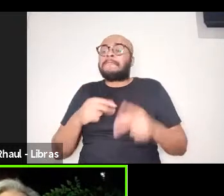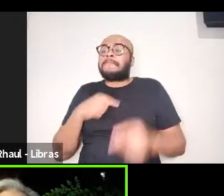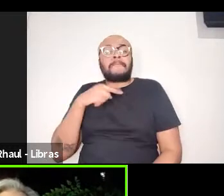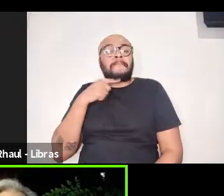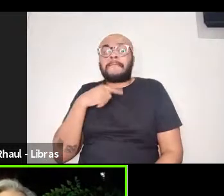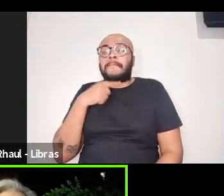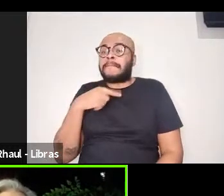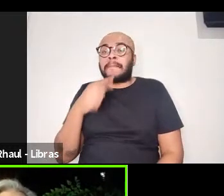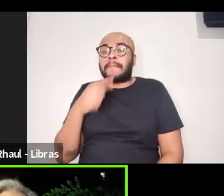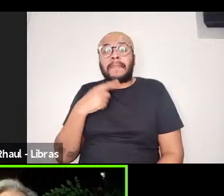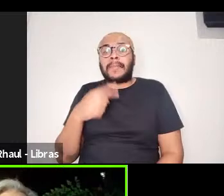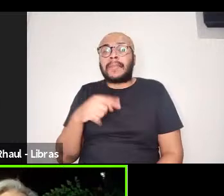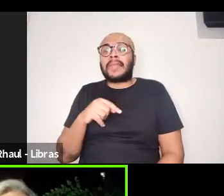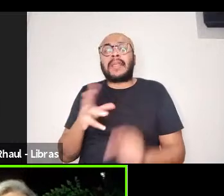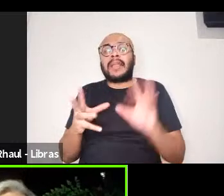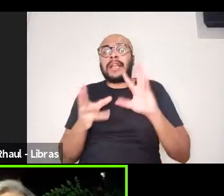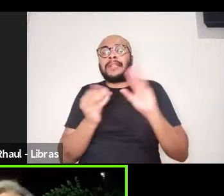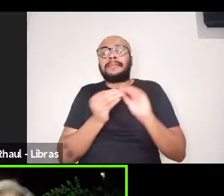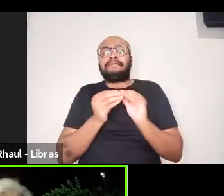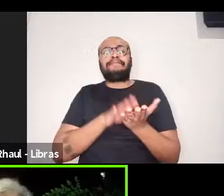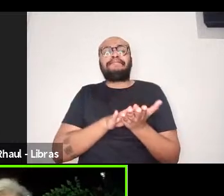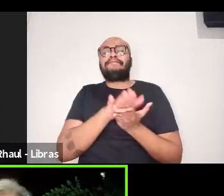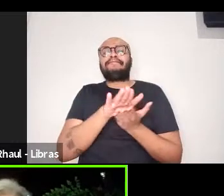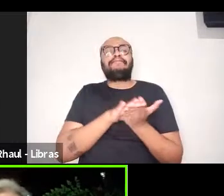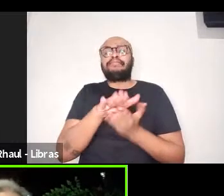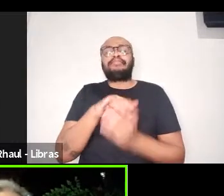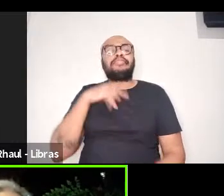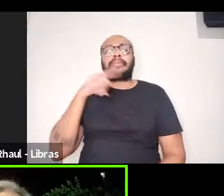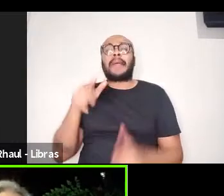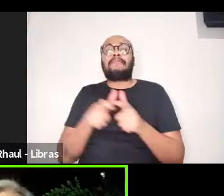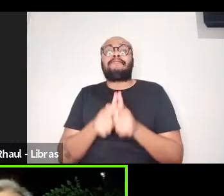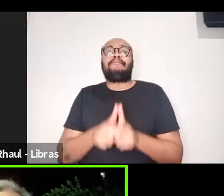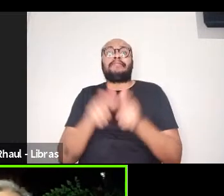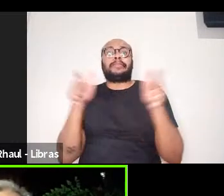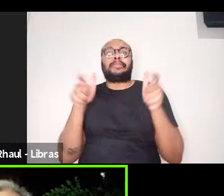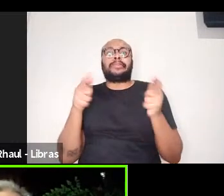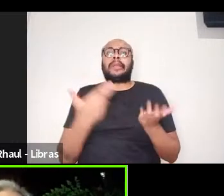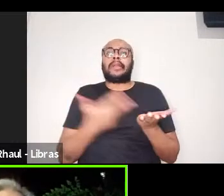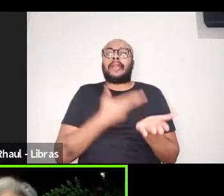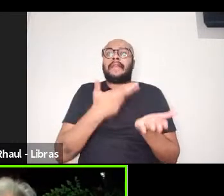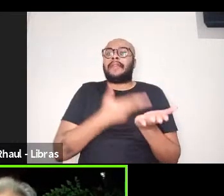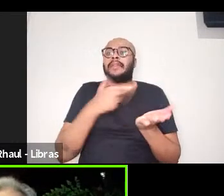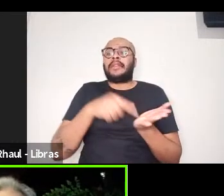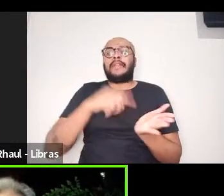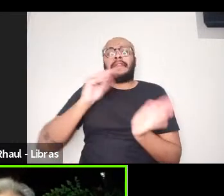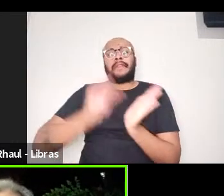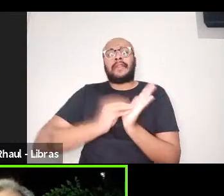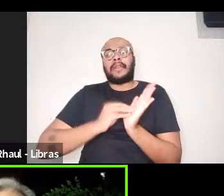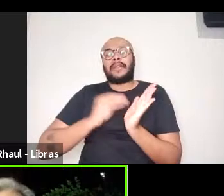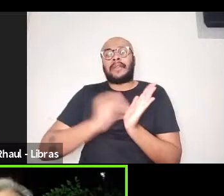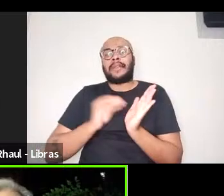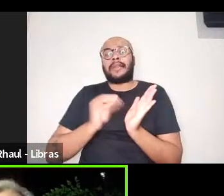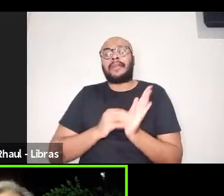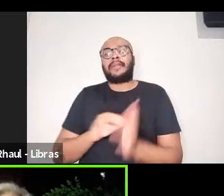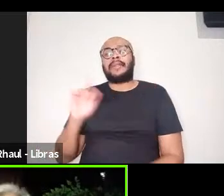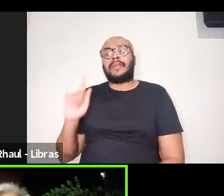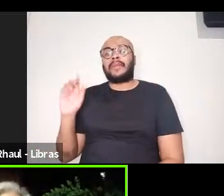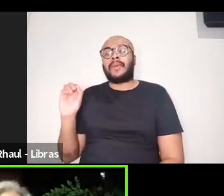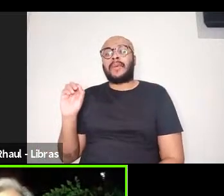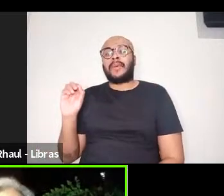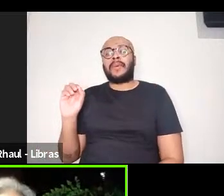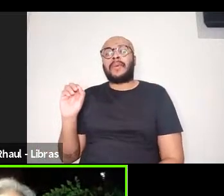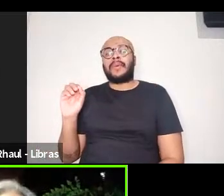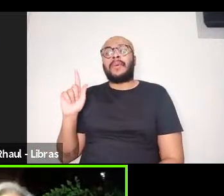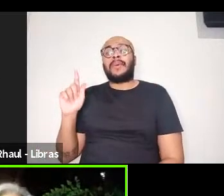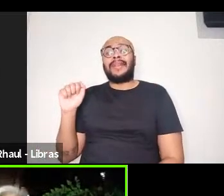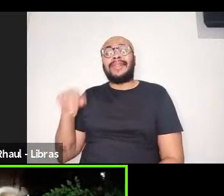sessão de resenhas que, na maior parte dos periódicos, eu estou vendo o Grandinho fazer assim com a cabeça, acho que depois ele pode